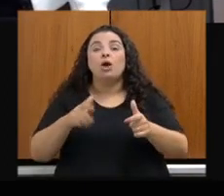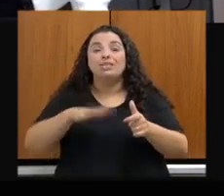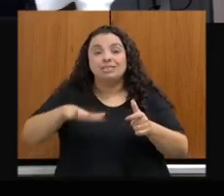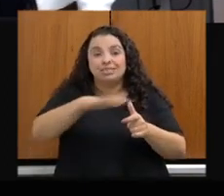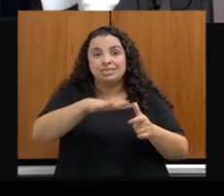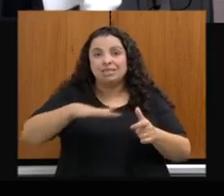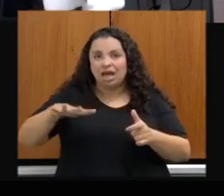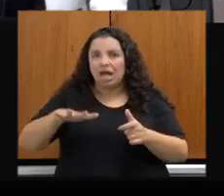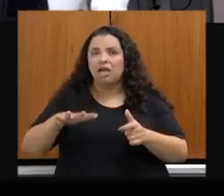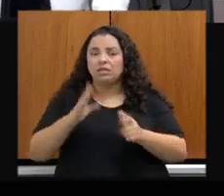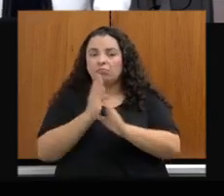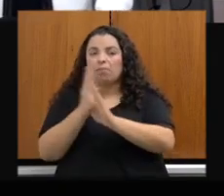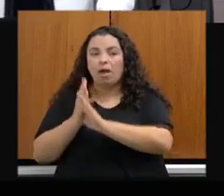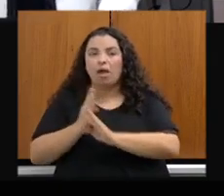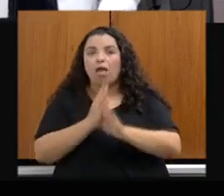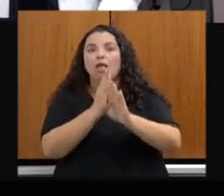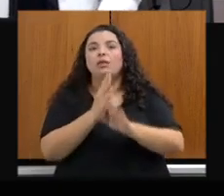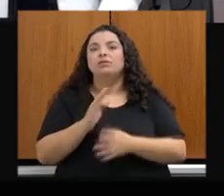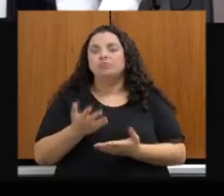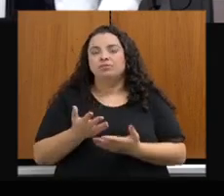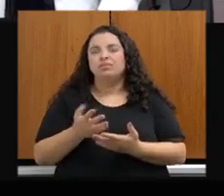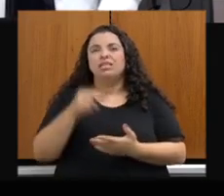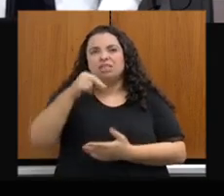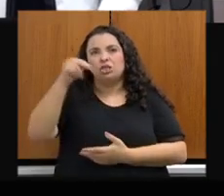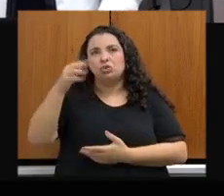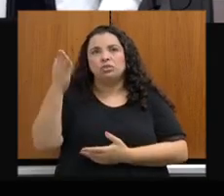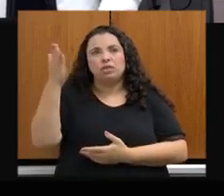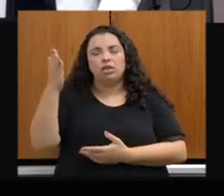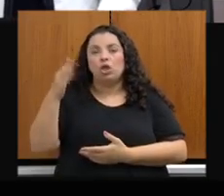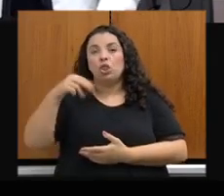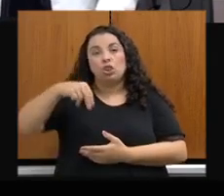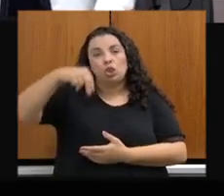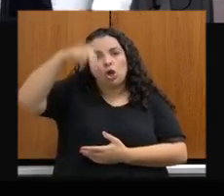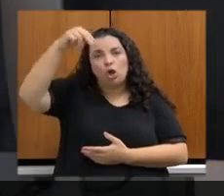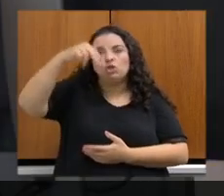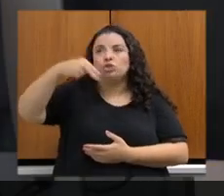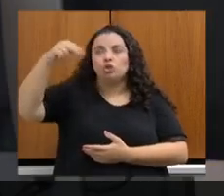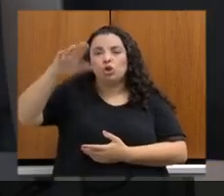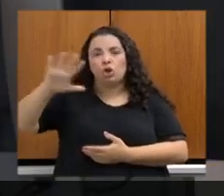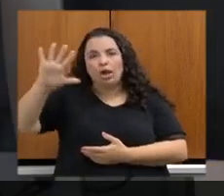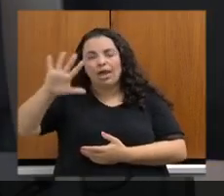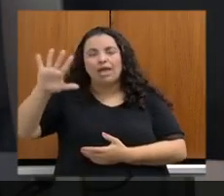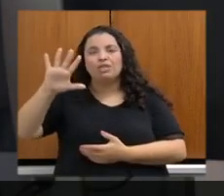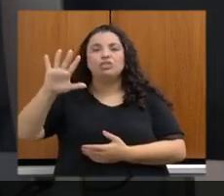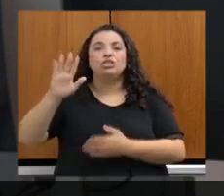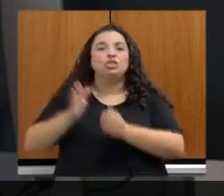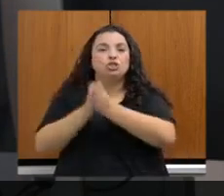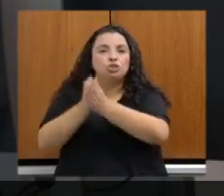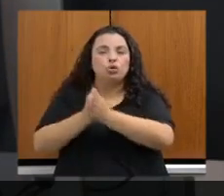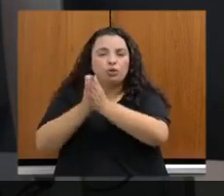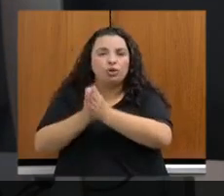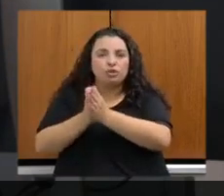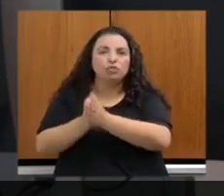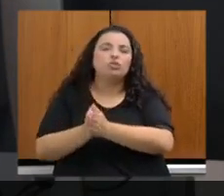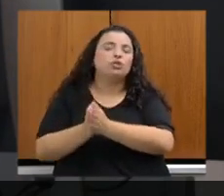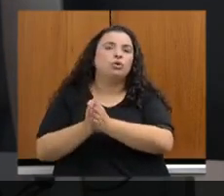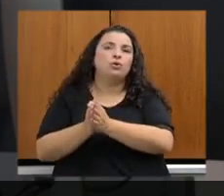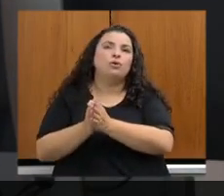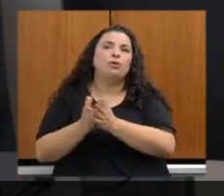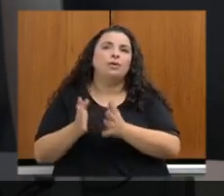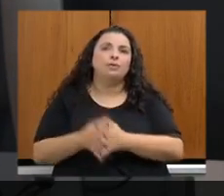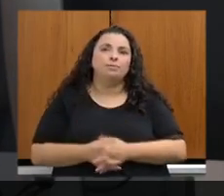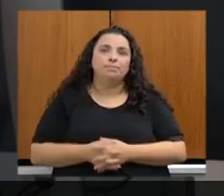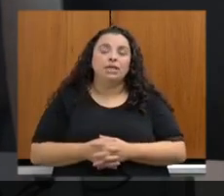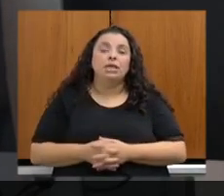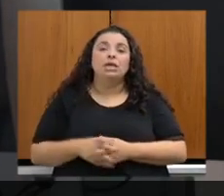nas regiões aqui destacadas, Norte, Noroeste, Jequitinhonha e Leste de Minas. Doze semanas consecutivas de operação e o